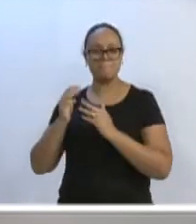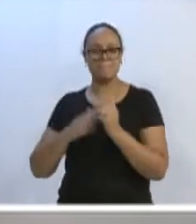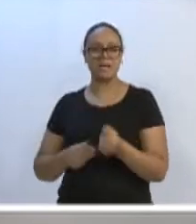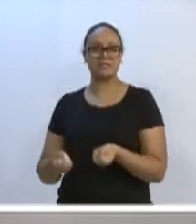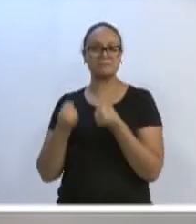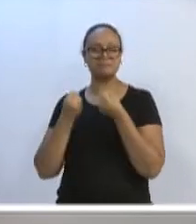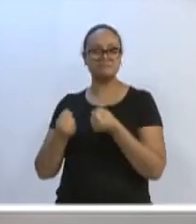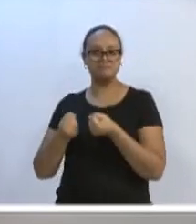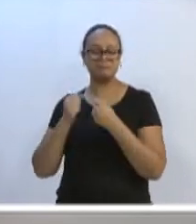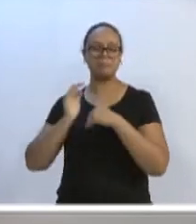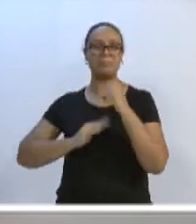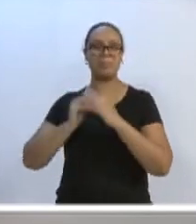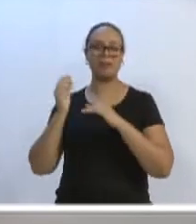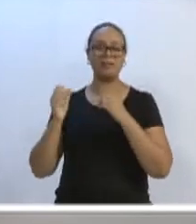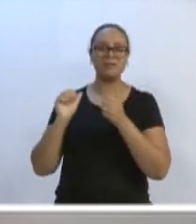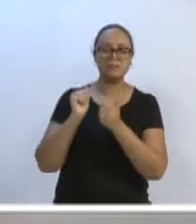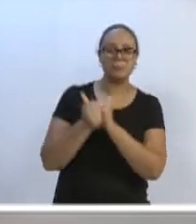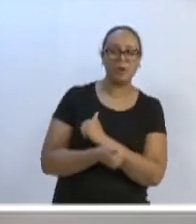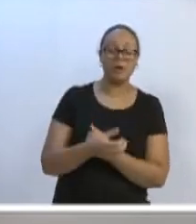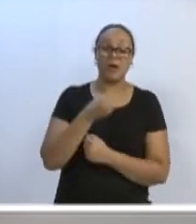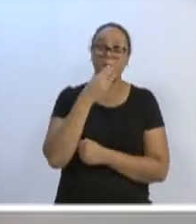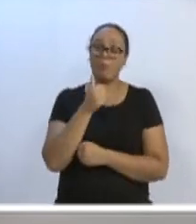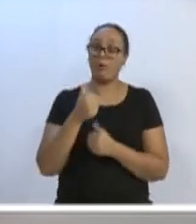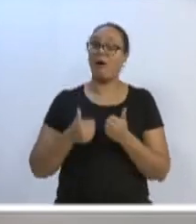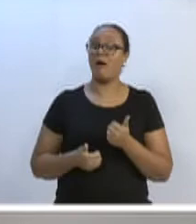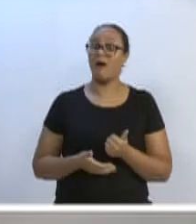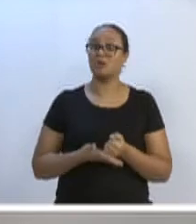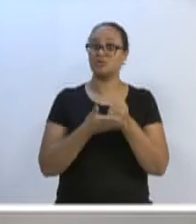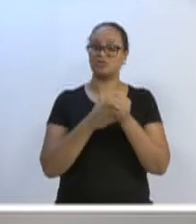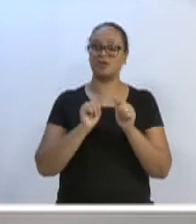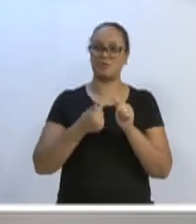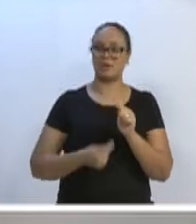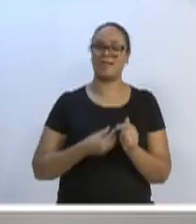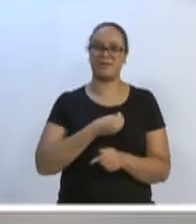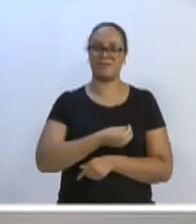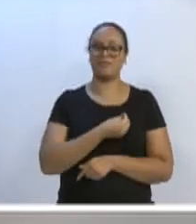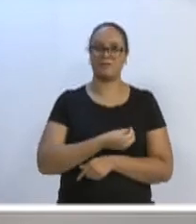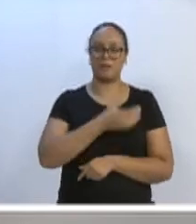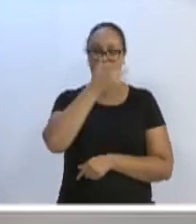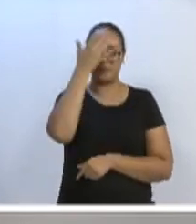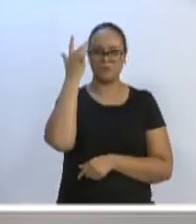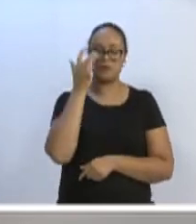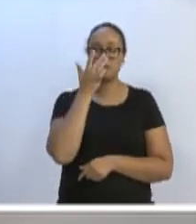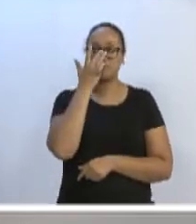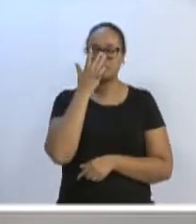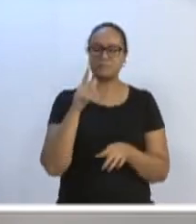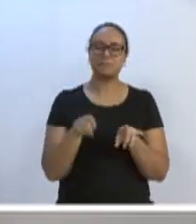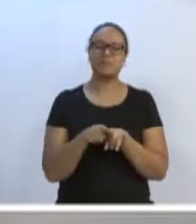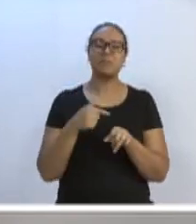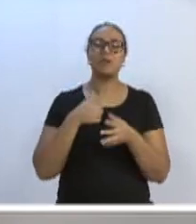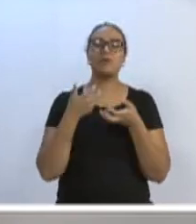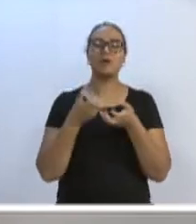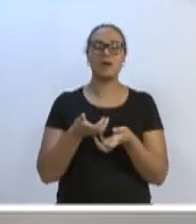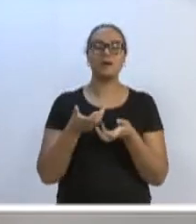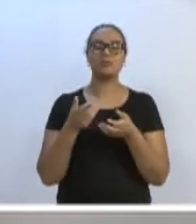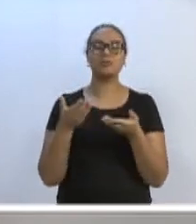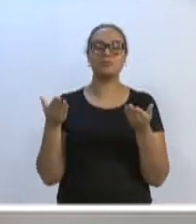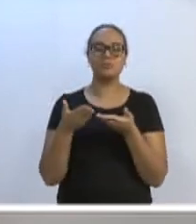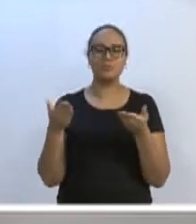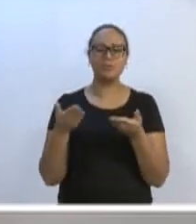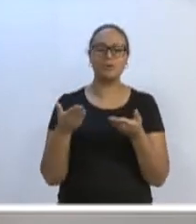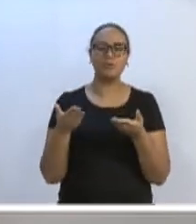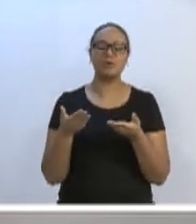é uma coisa que vem somar e muito na vida das pessoas. Gostaria também de destacar hoje a